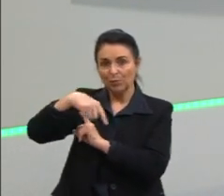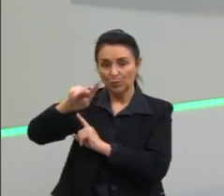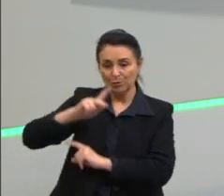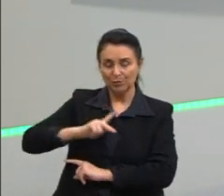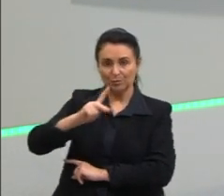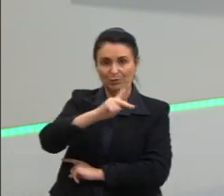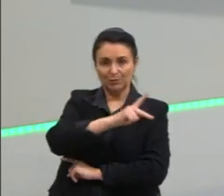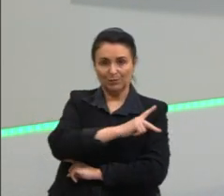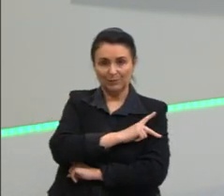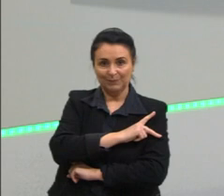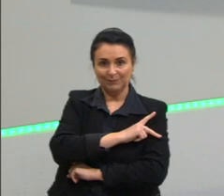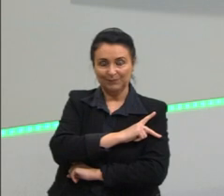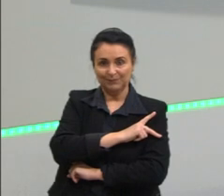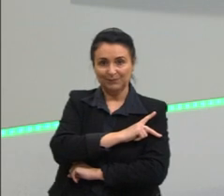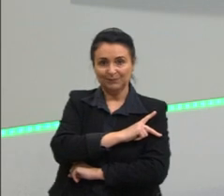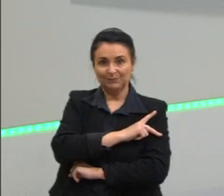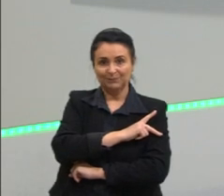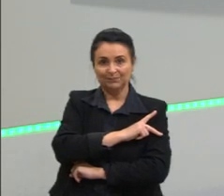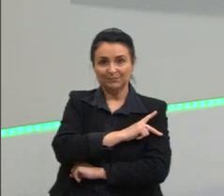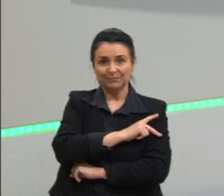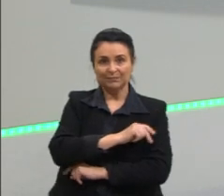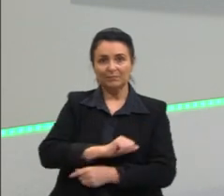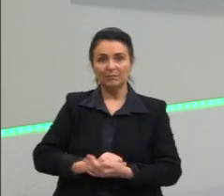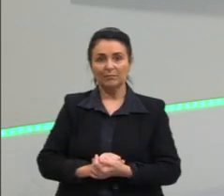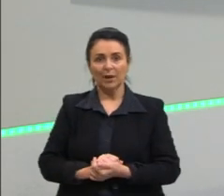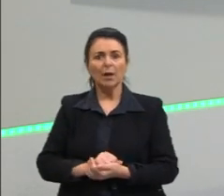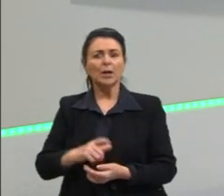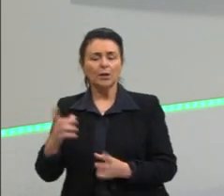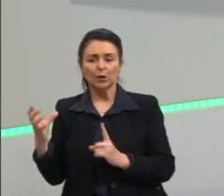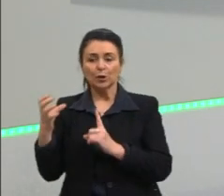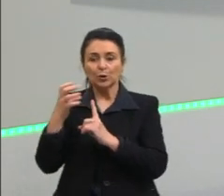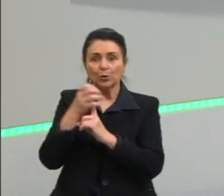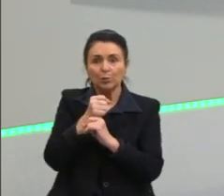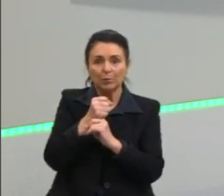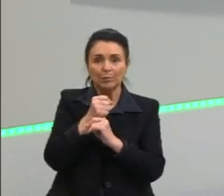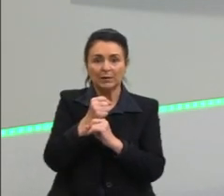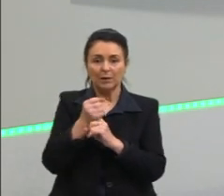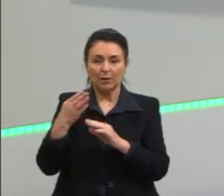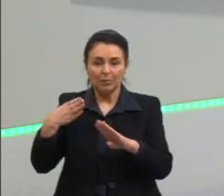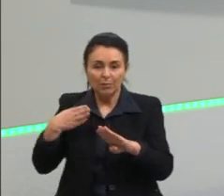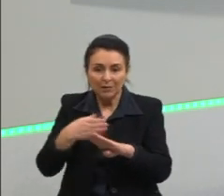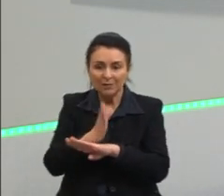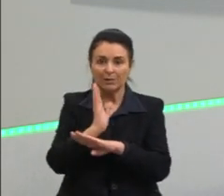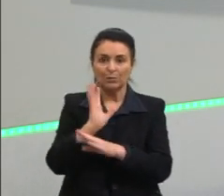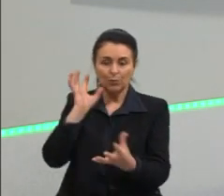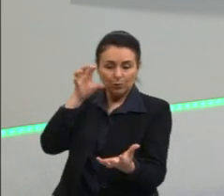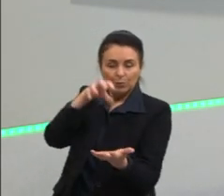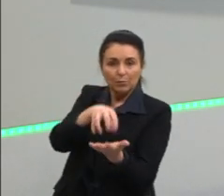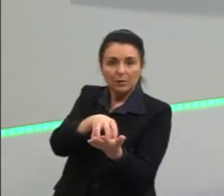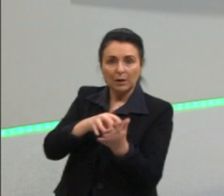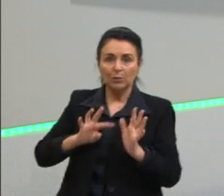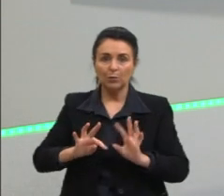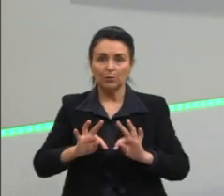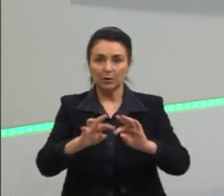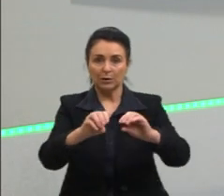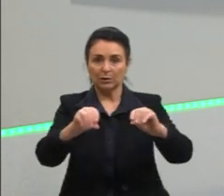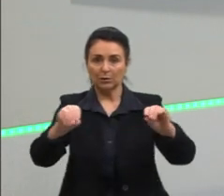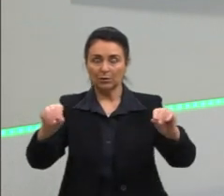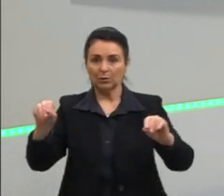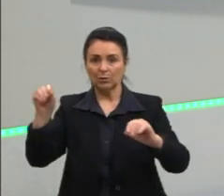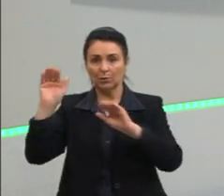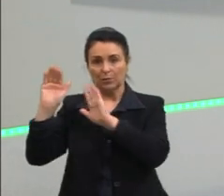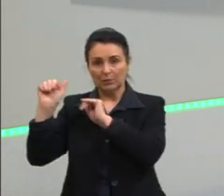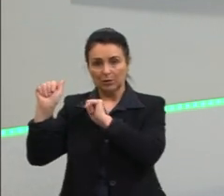povos que dominaram, invadiram e colonizaram o território espanhol,